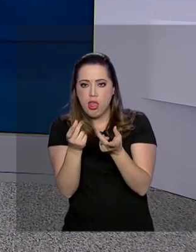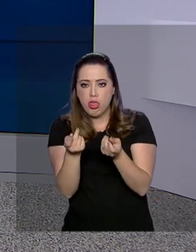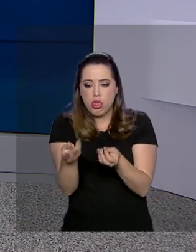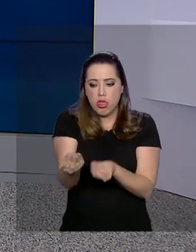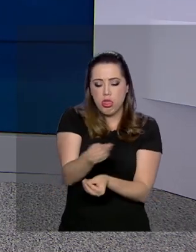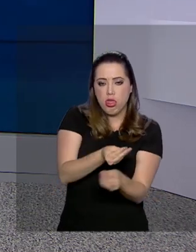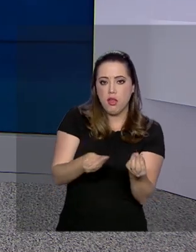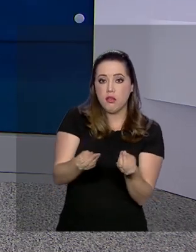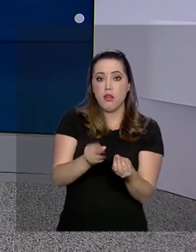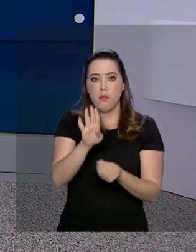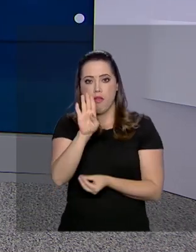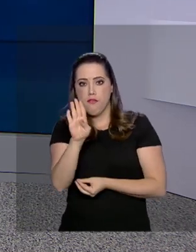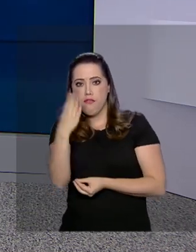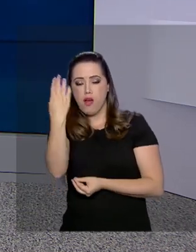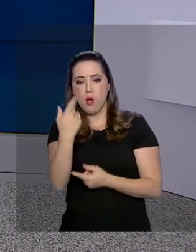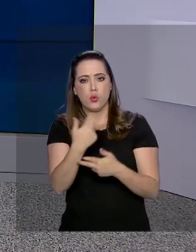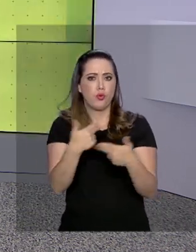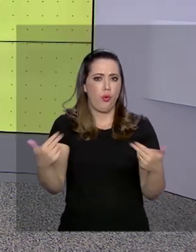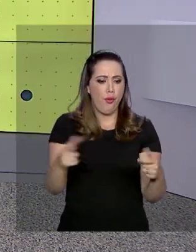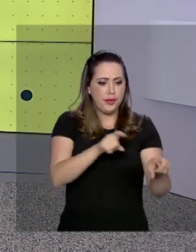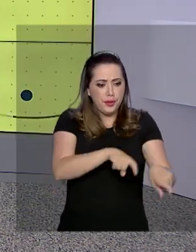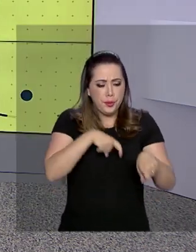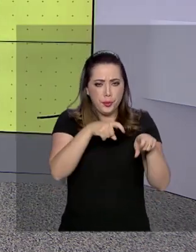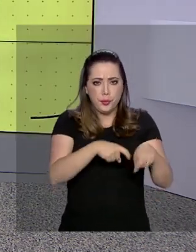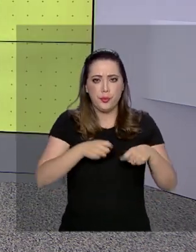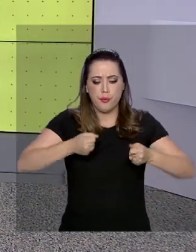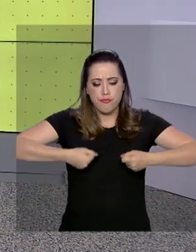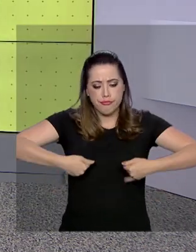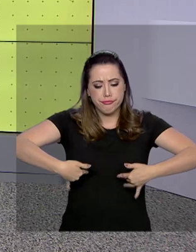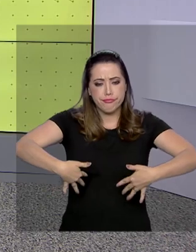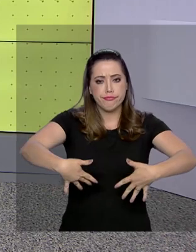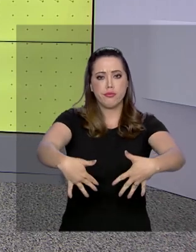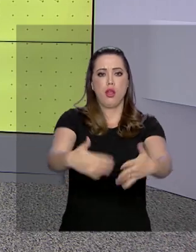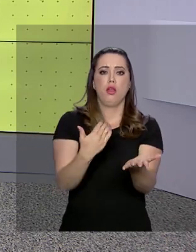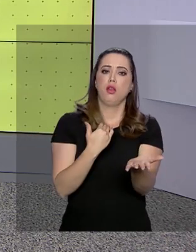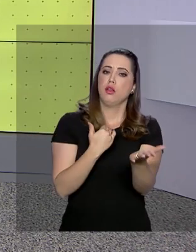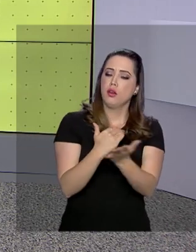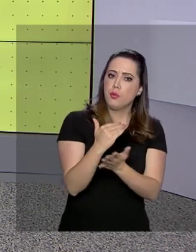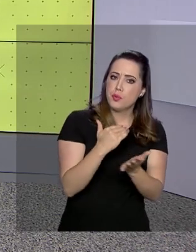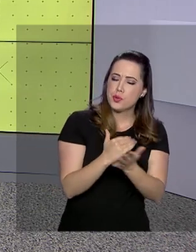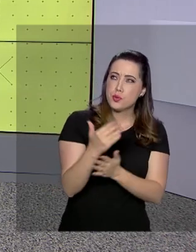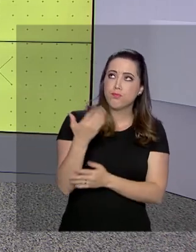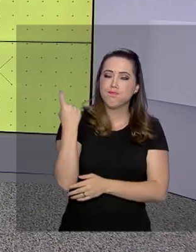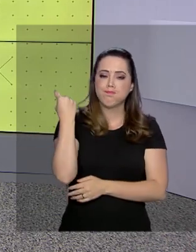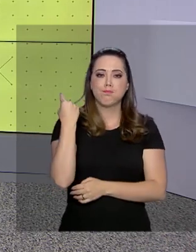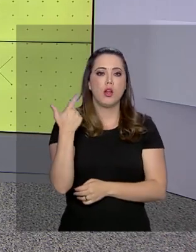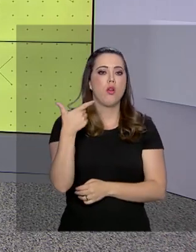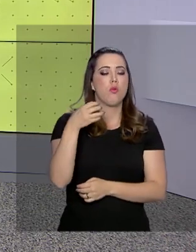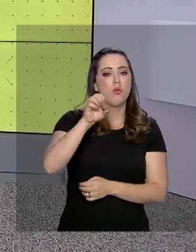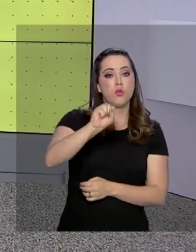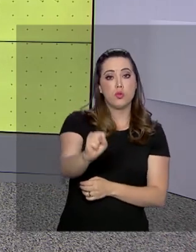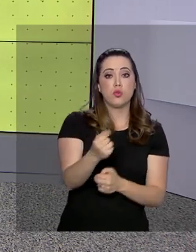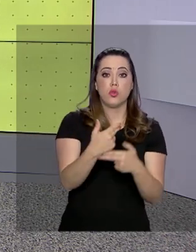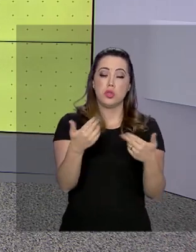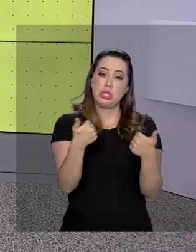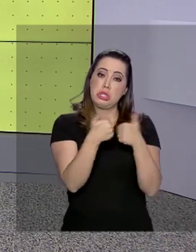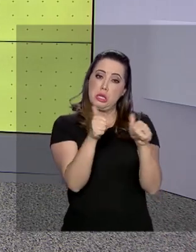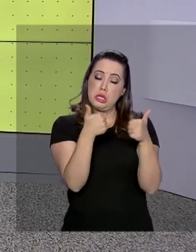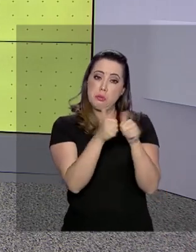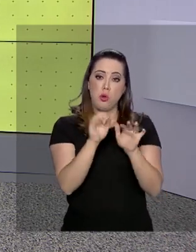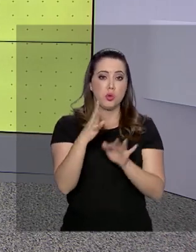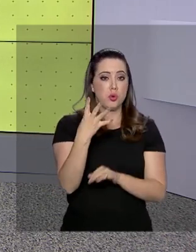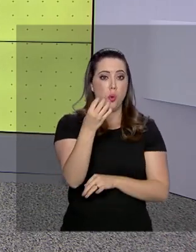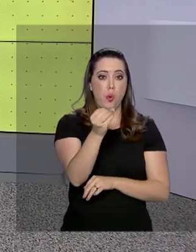agrotóxicos na região e se iniciaram a partir da apreensão feita em 2018 de carga de aproximadamente